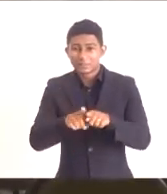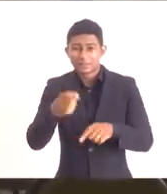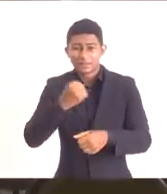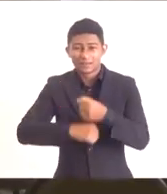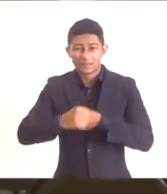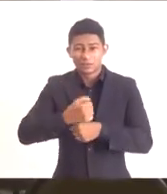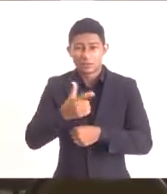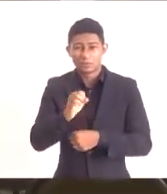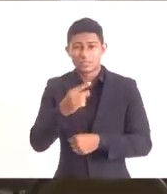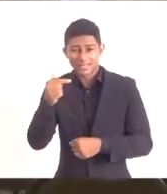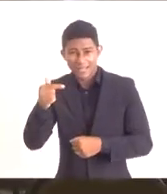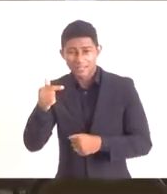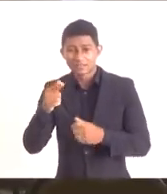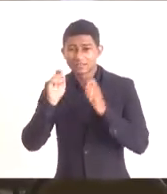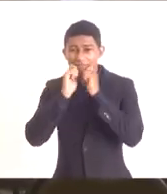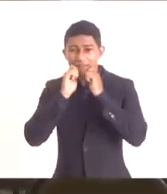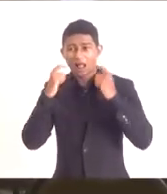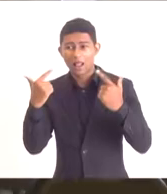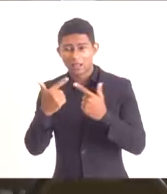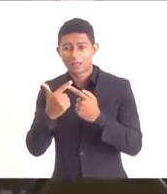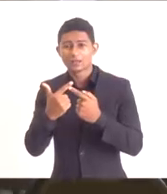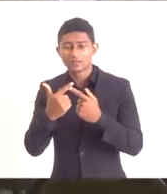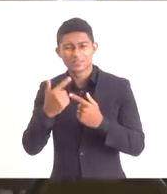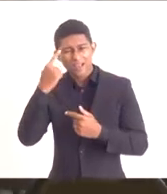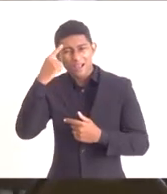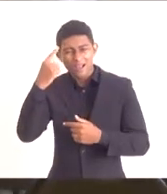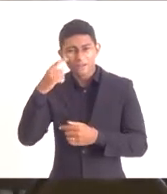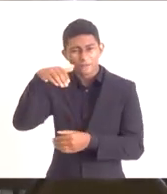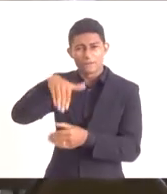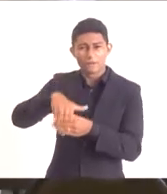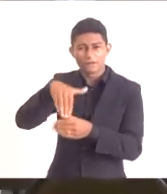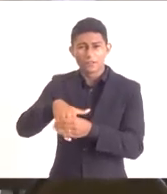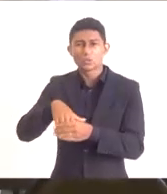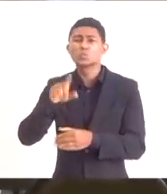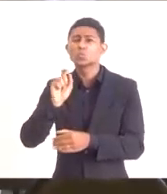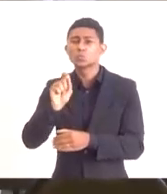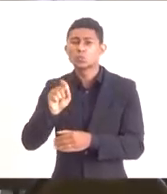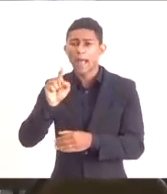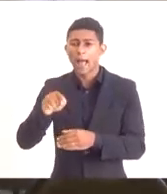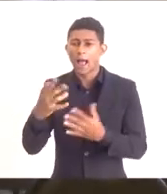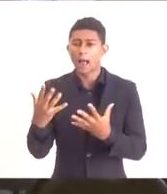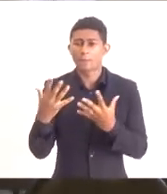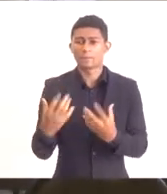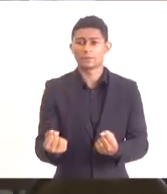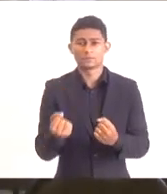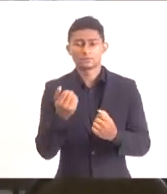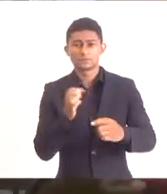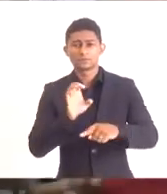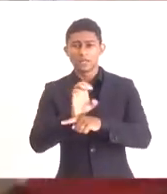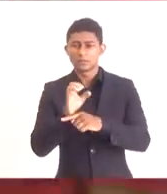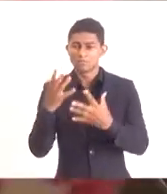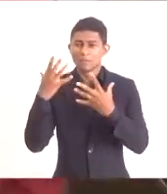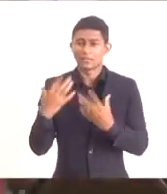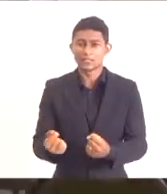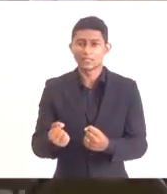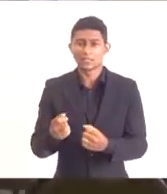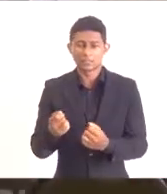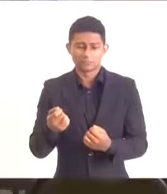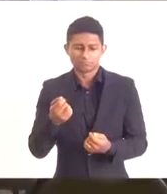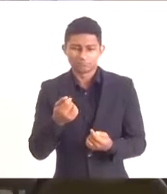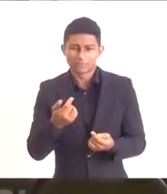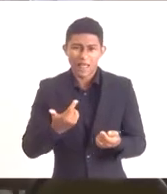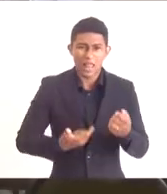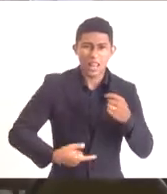Assembleia, quando votou para adesão, para que o Estado pudesse aderir ao regime de recuperação,